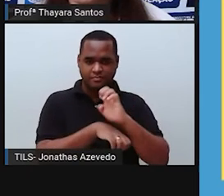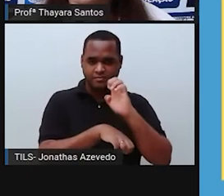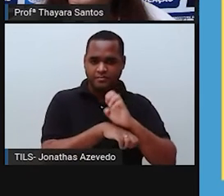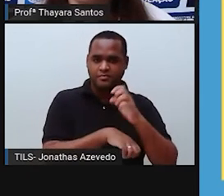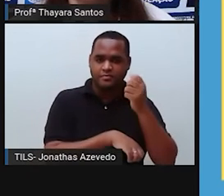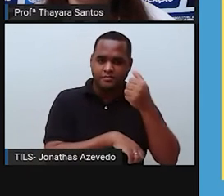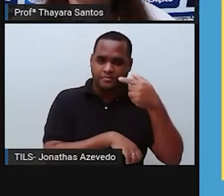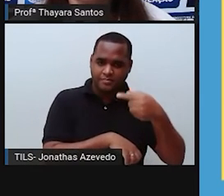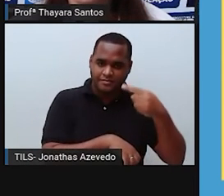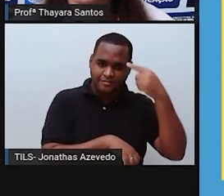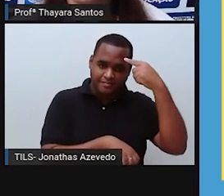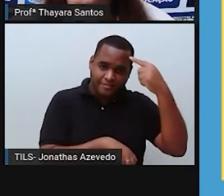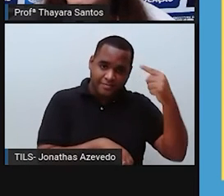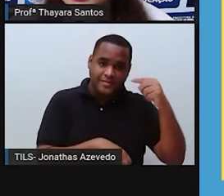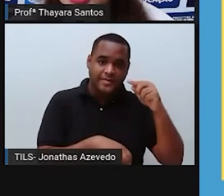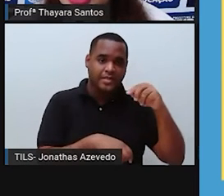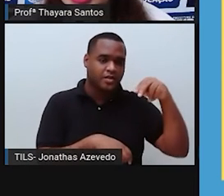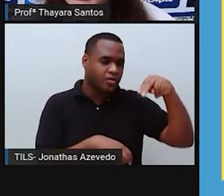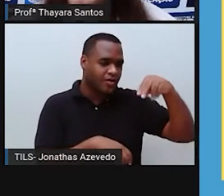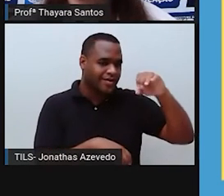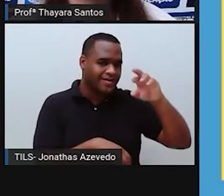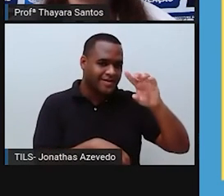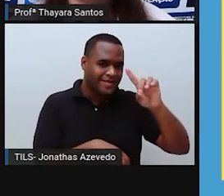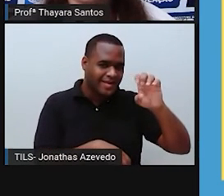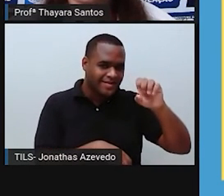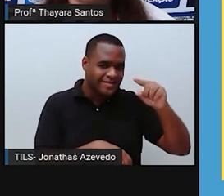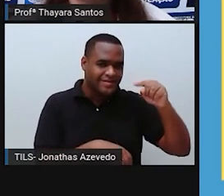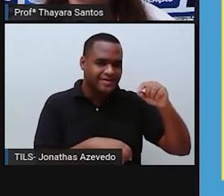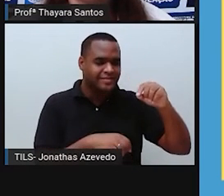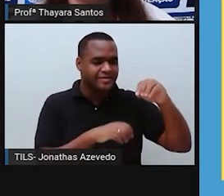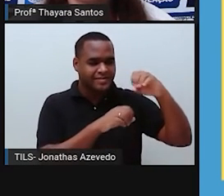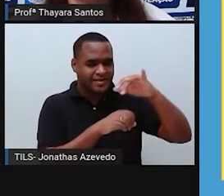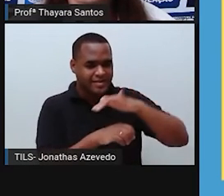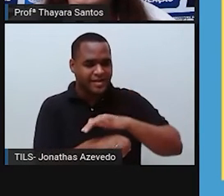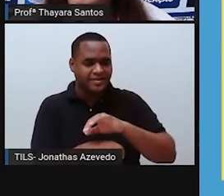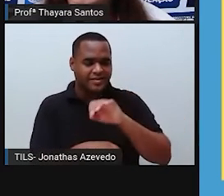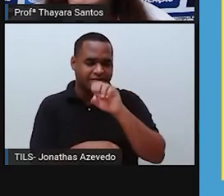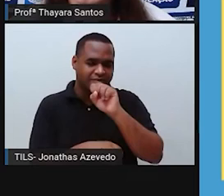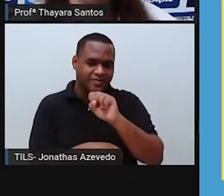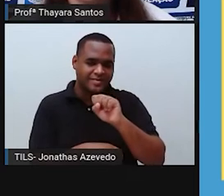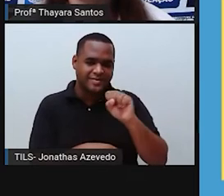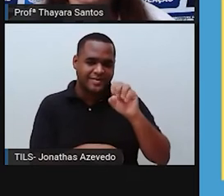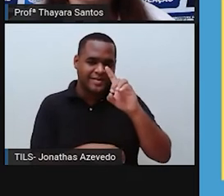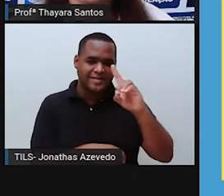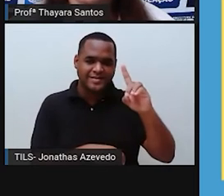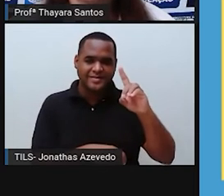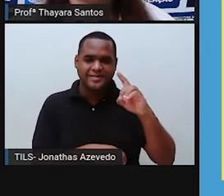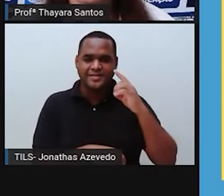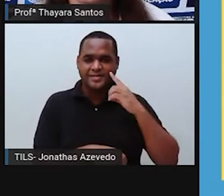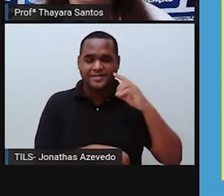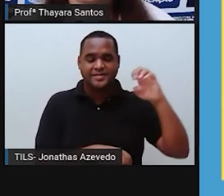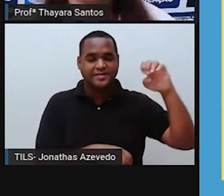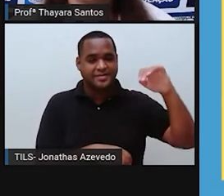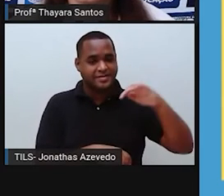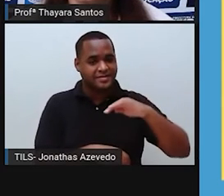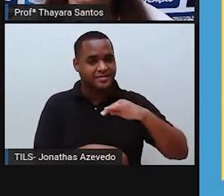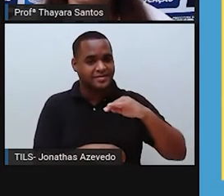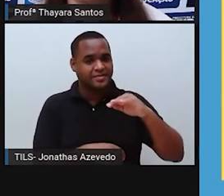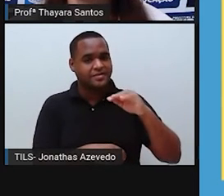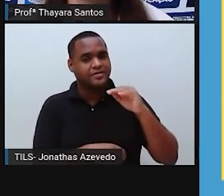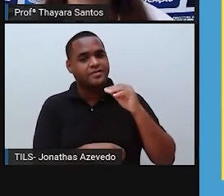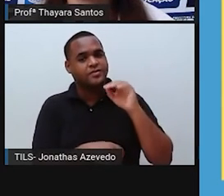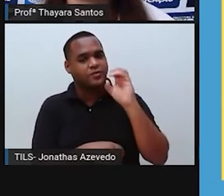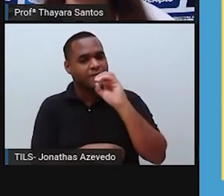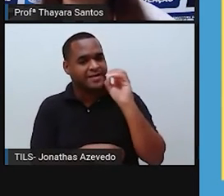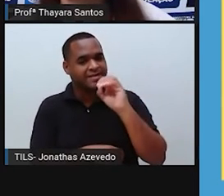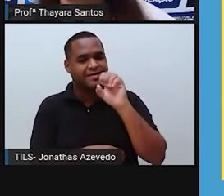aqui da região Nordeste até lá a região Sudeste. Então, ele passa pelo Rio Grande do